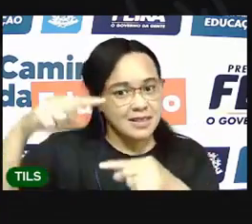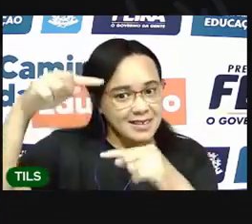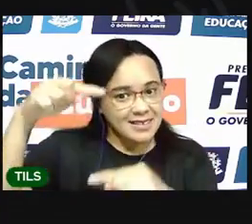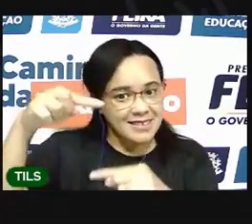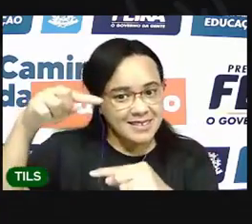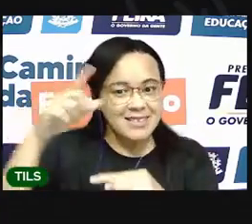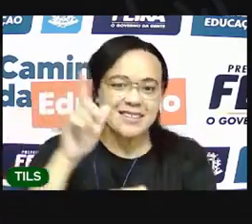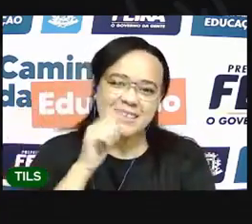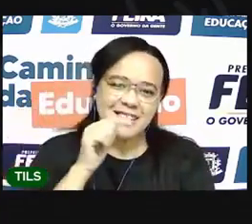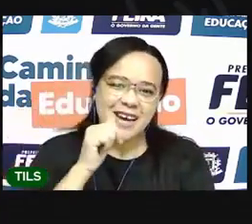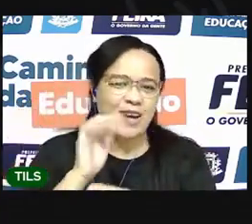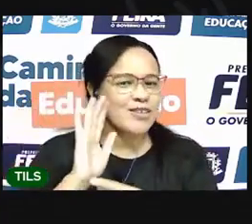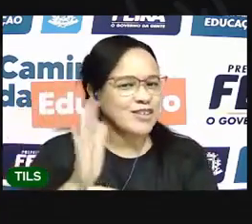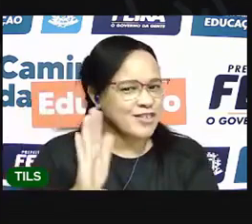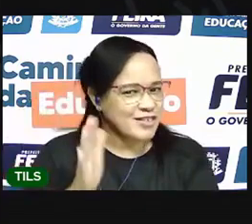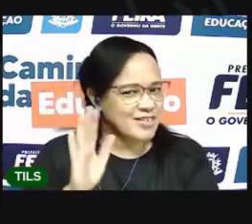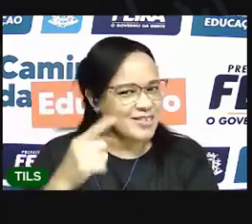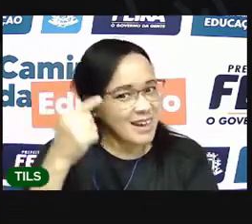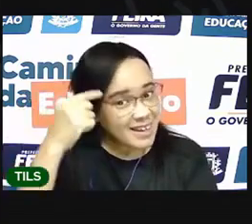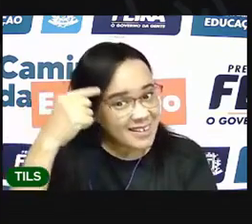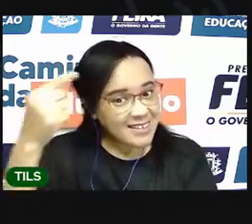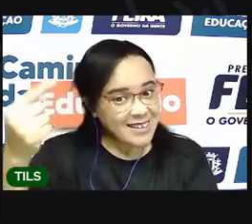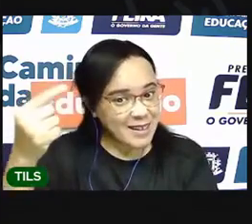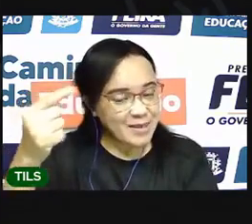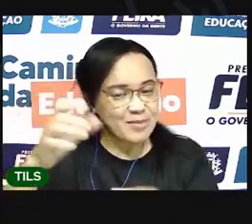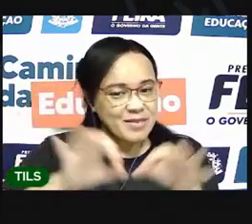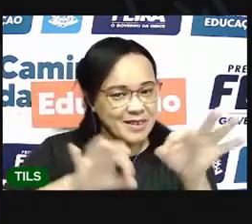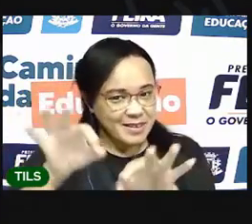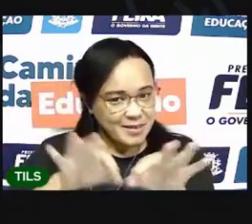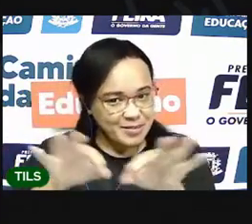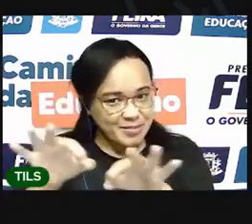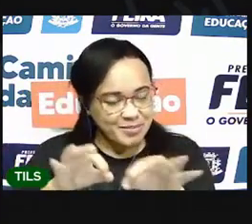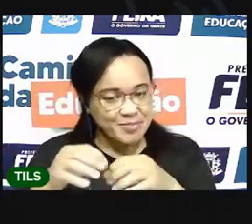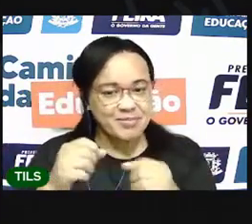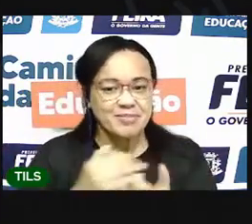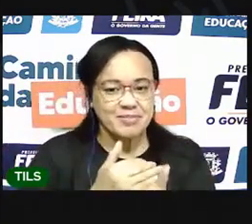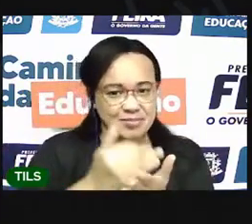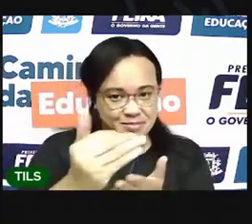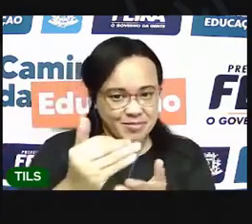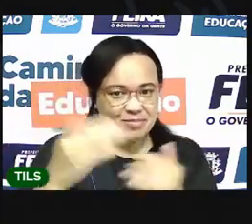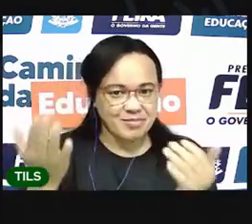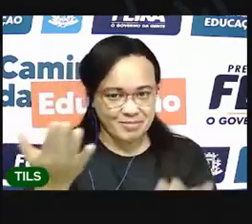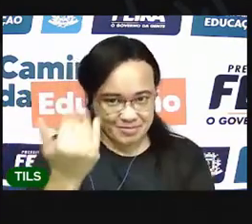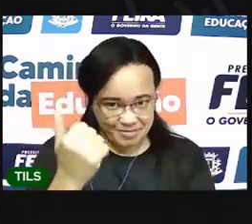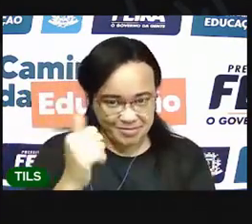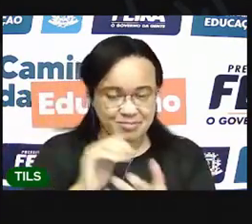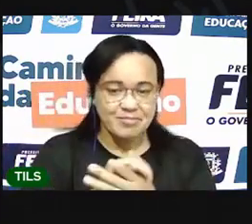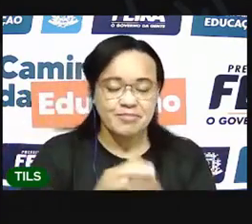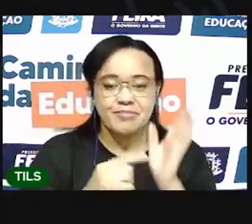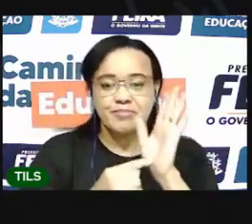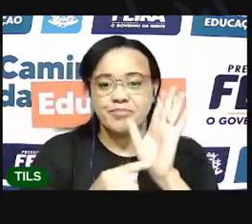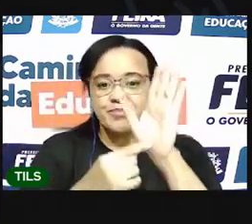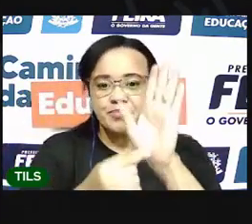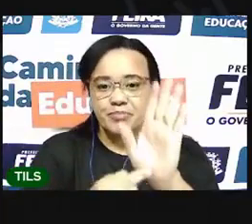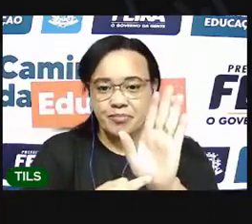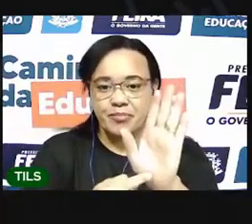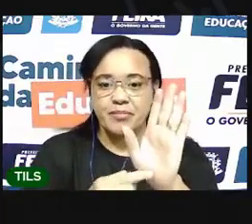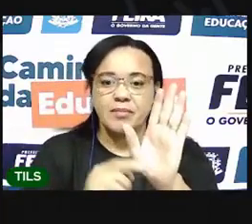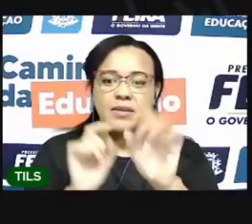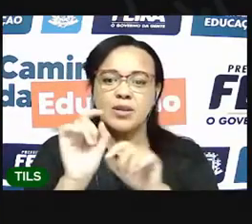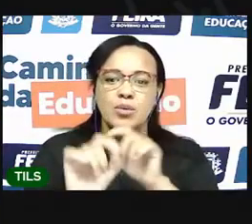que já está aí, que a gente já falou, já está tudo separado aí. Vamos começar? Vou mostrar a apresentação.